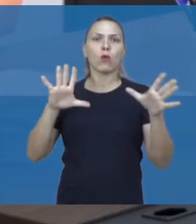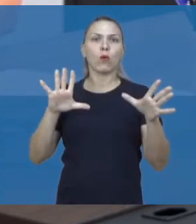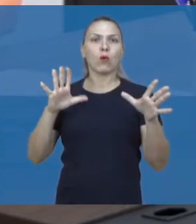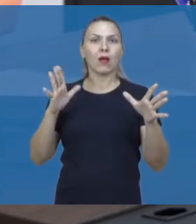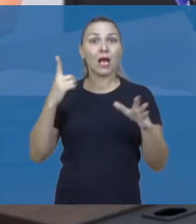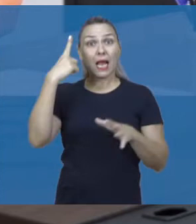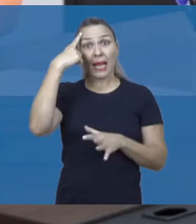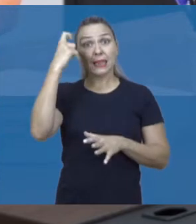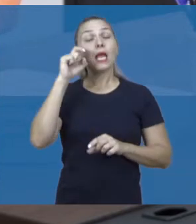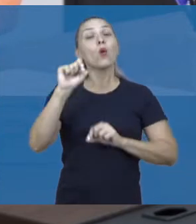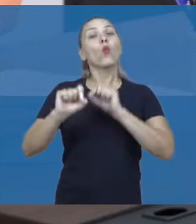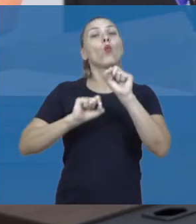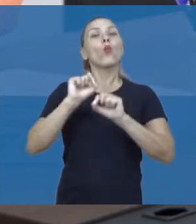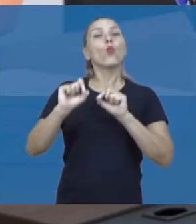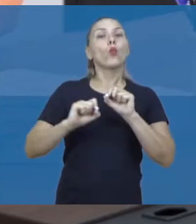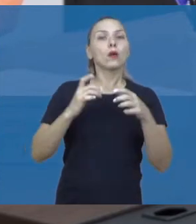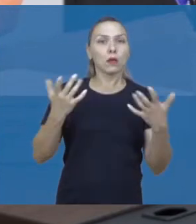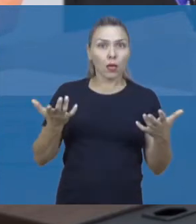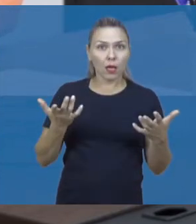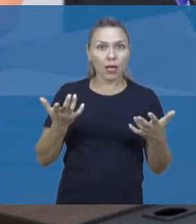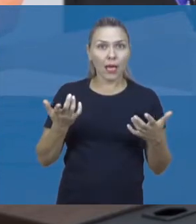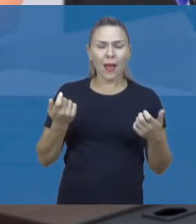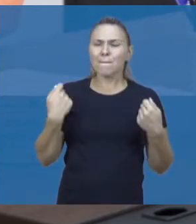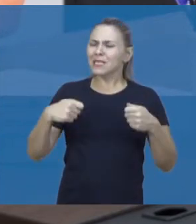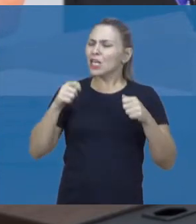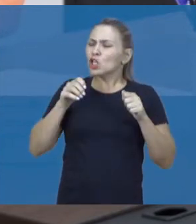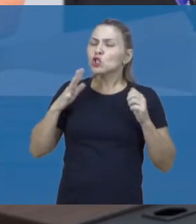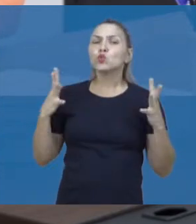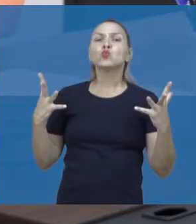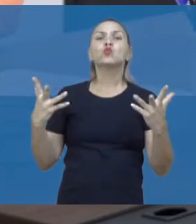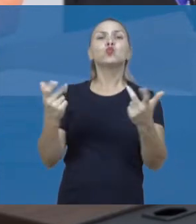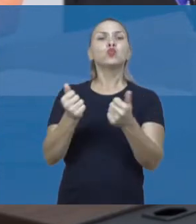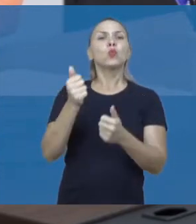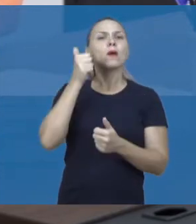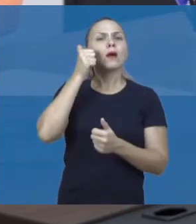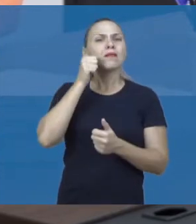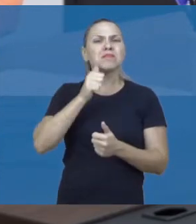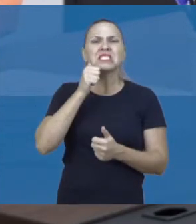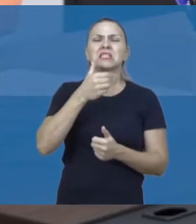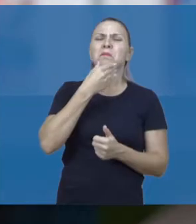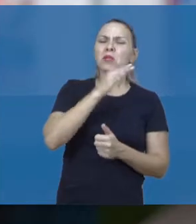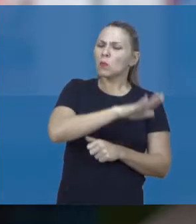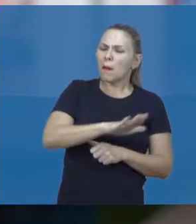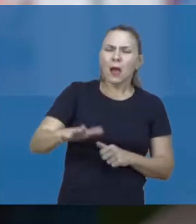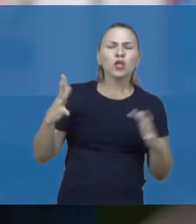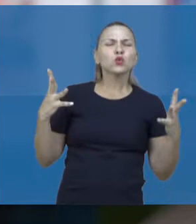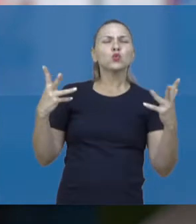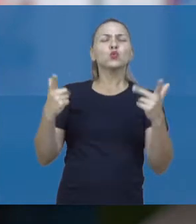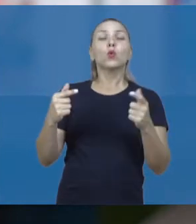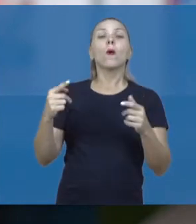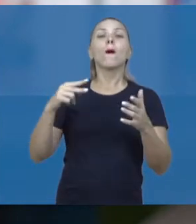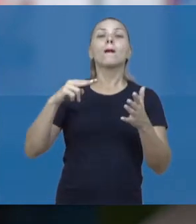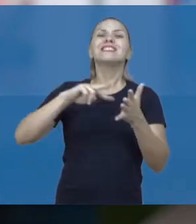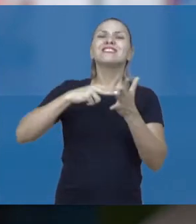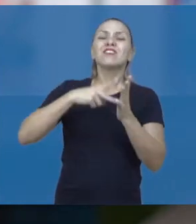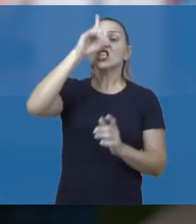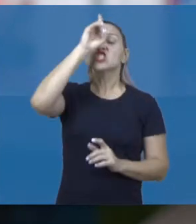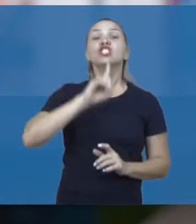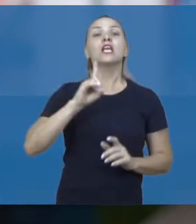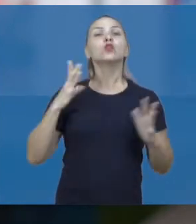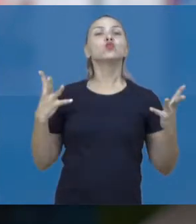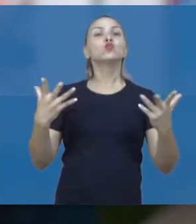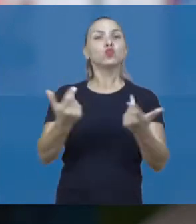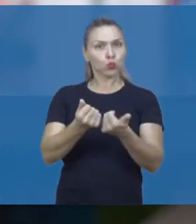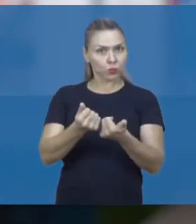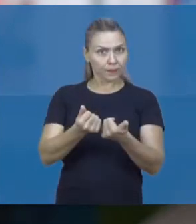ideia de que ela tem que ser para todos e para todas, e, portanto, um direito. A Declaração Universal dos Direitos Humanos,